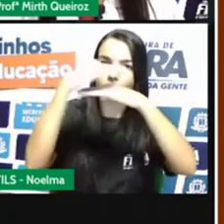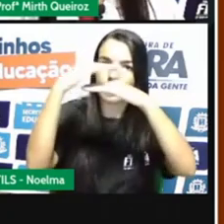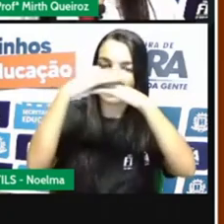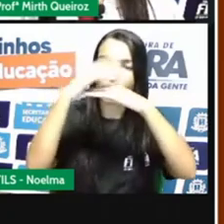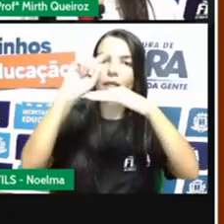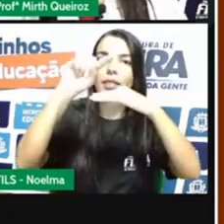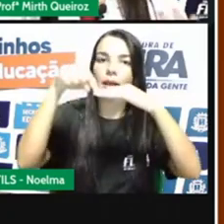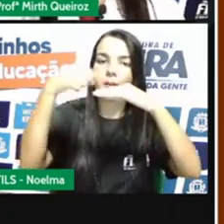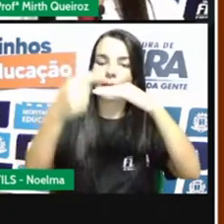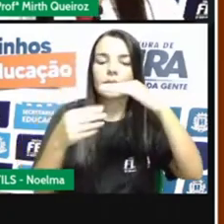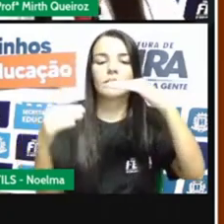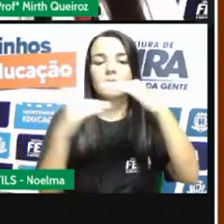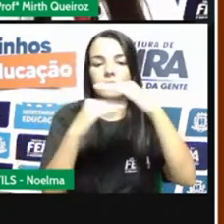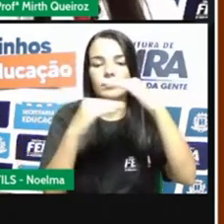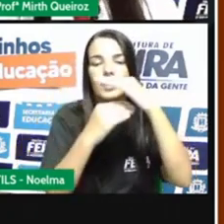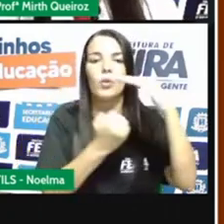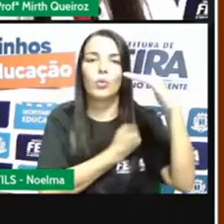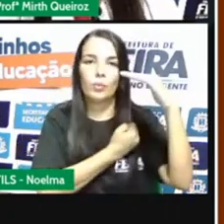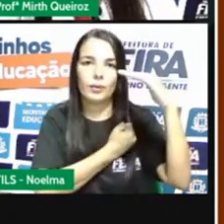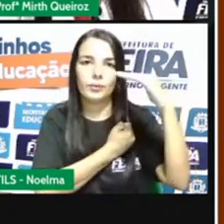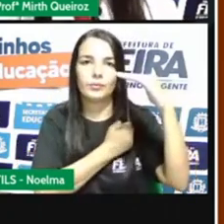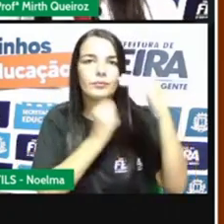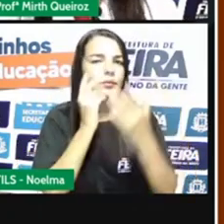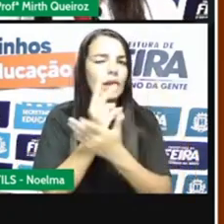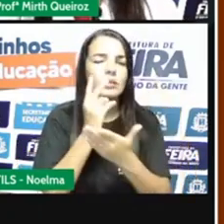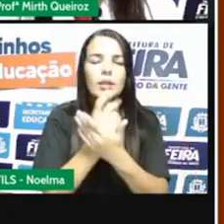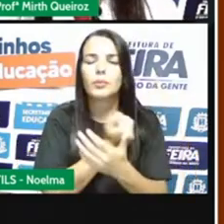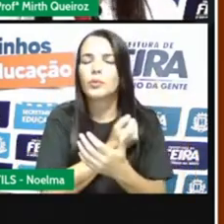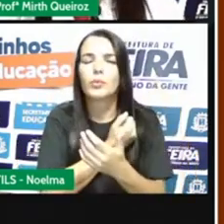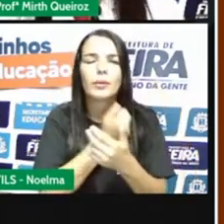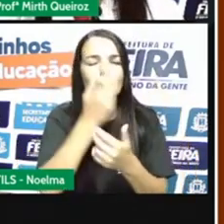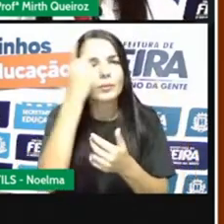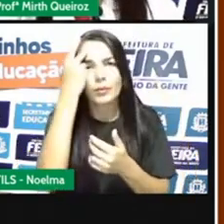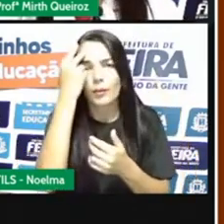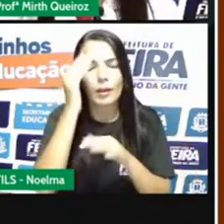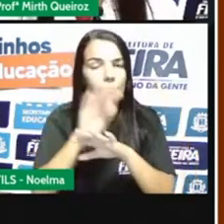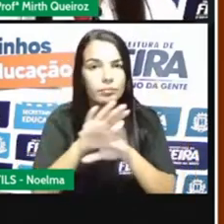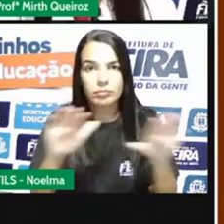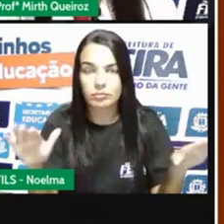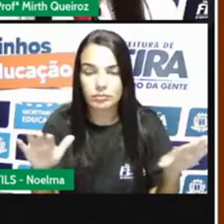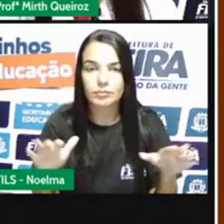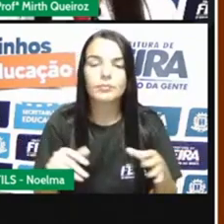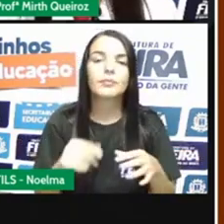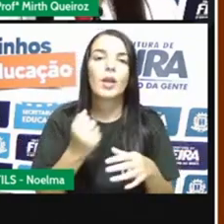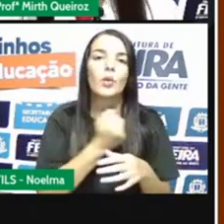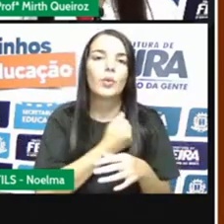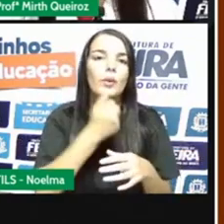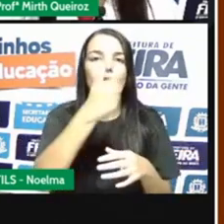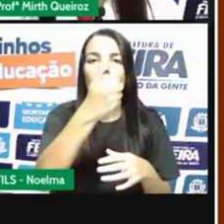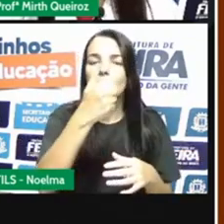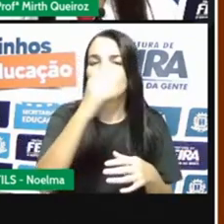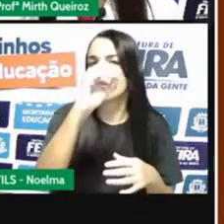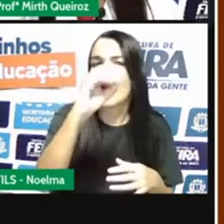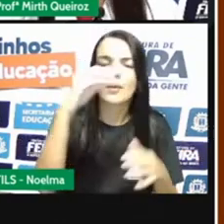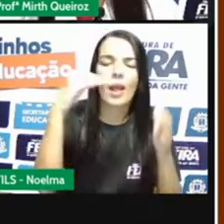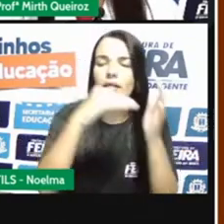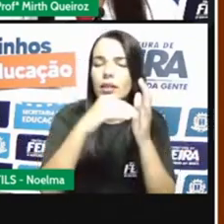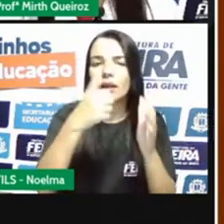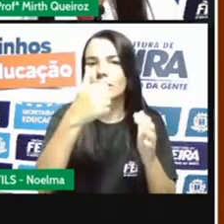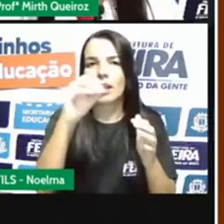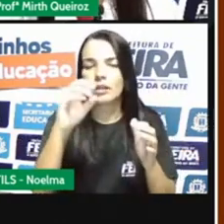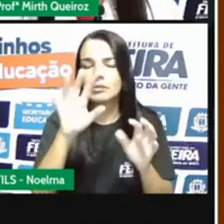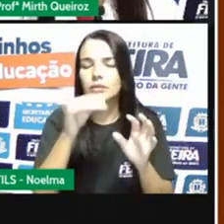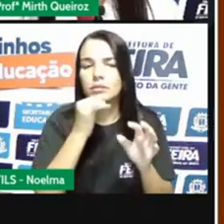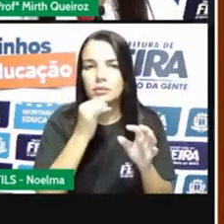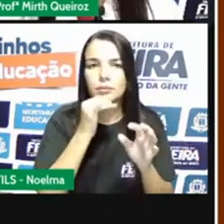numerador sempre vai ser um, dois, três, quatro, cinco, seis. Os numerais de forma normal, como a gente escreve por extenso. A gente vai dizer